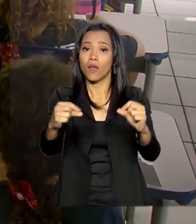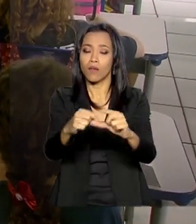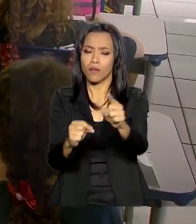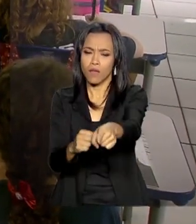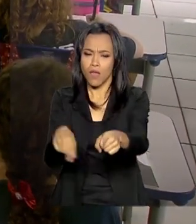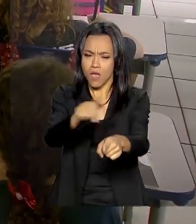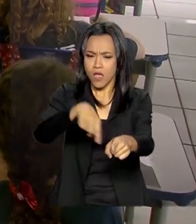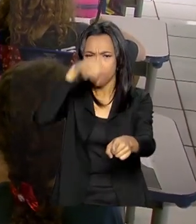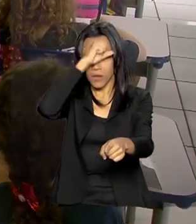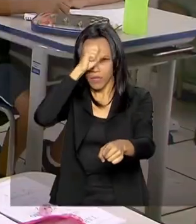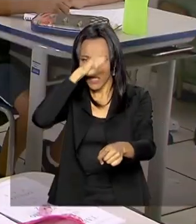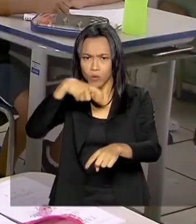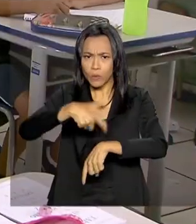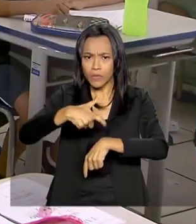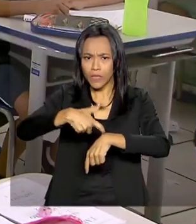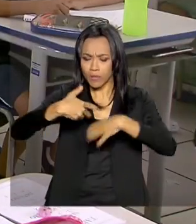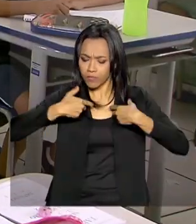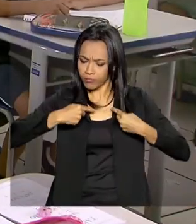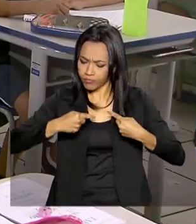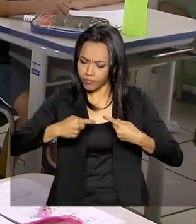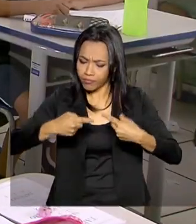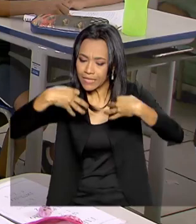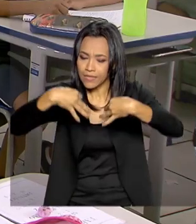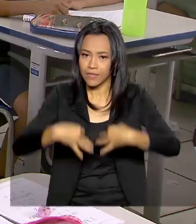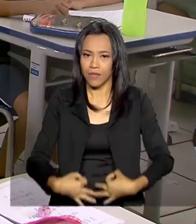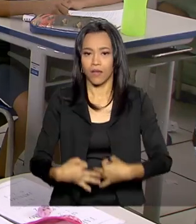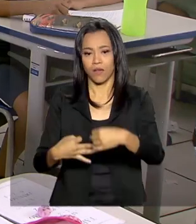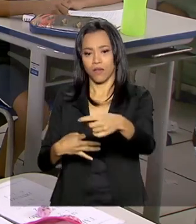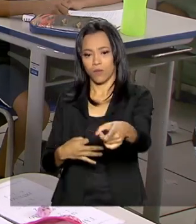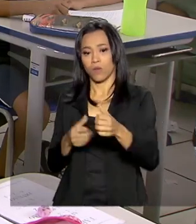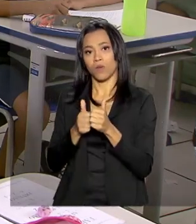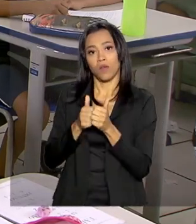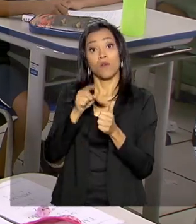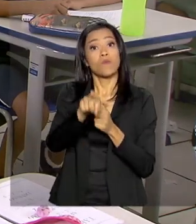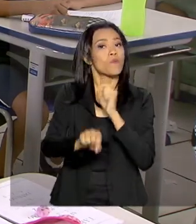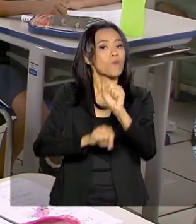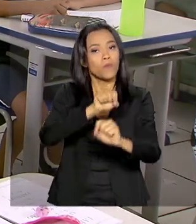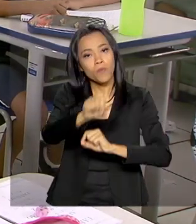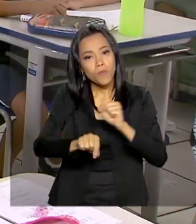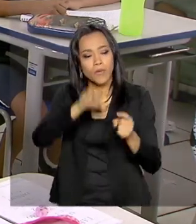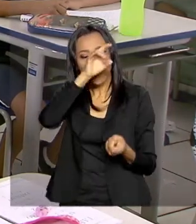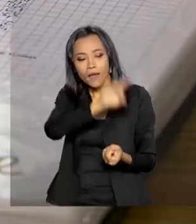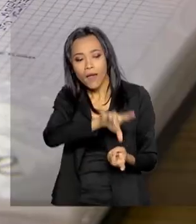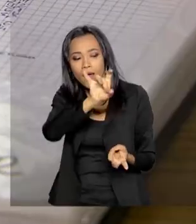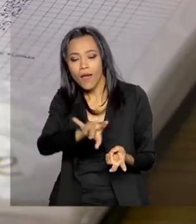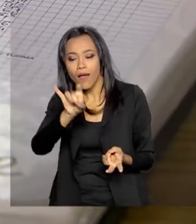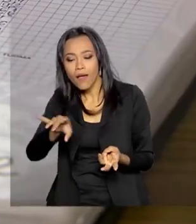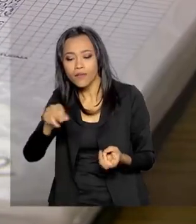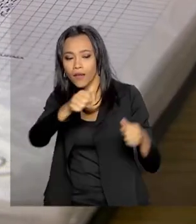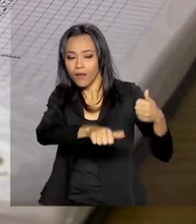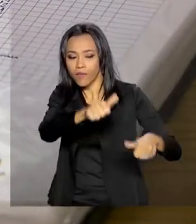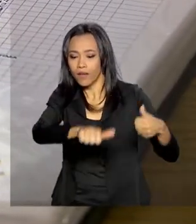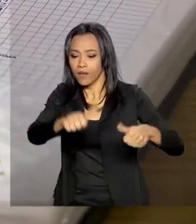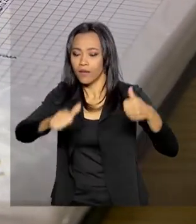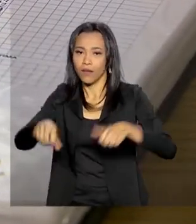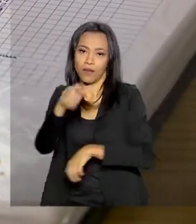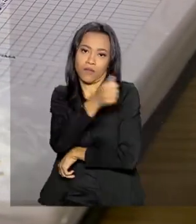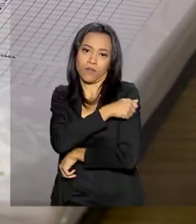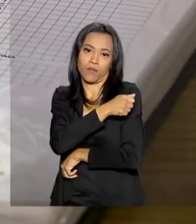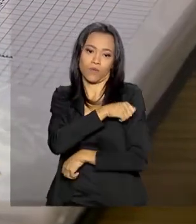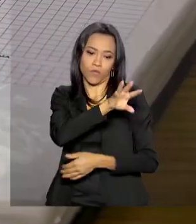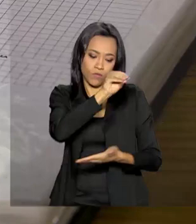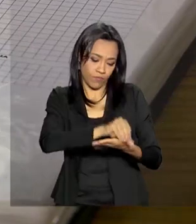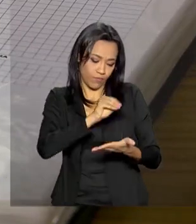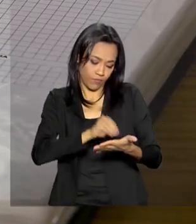aprendem no ritmo certo. Acompanhado de perto, o desempenho de cada estudante é avaliado e registrado em um